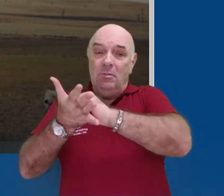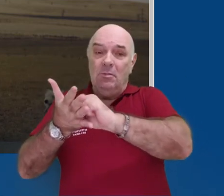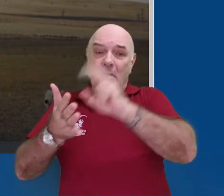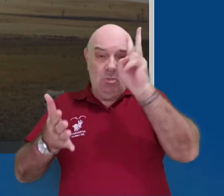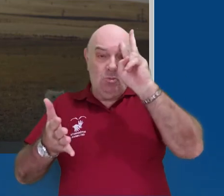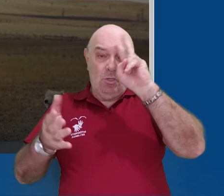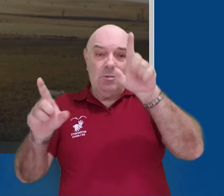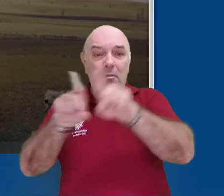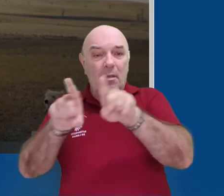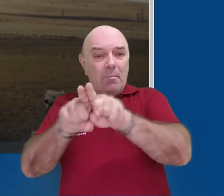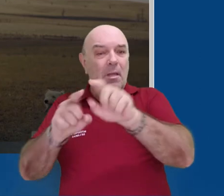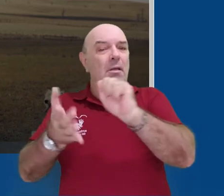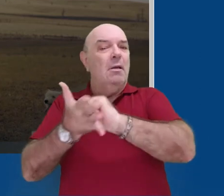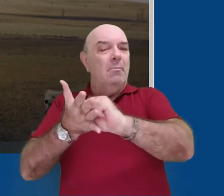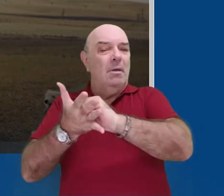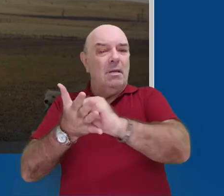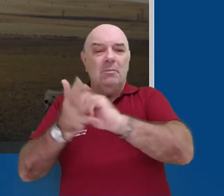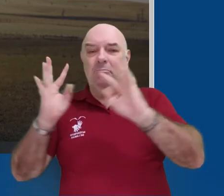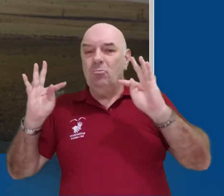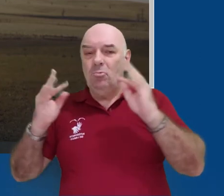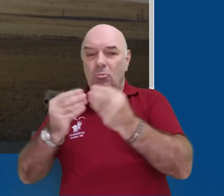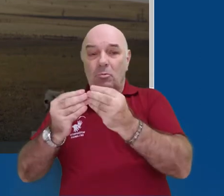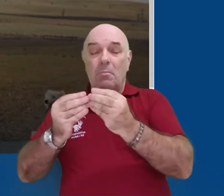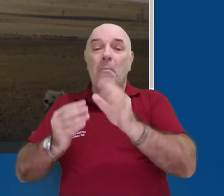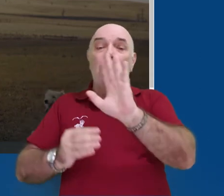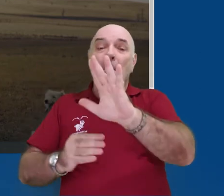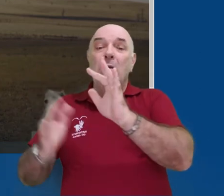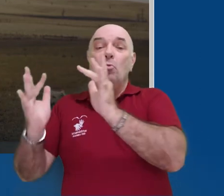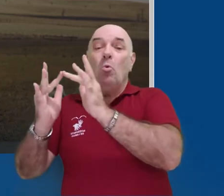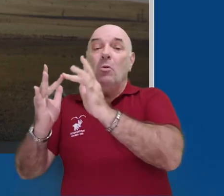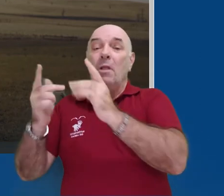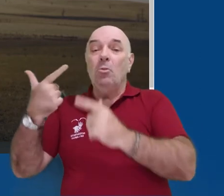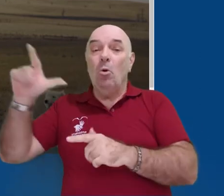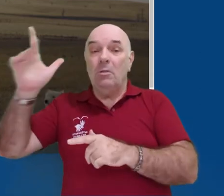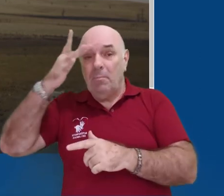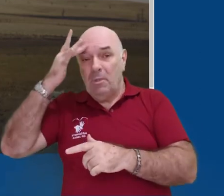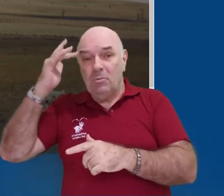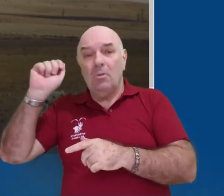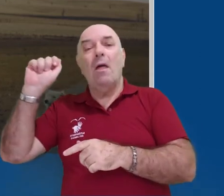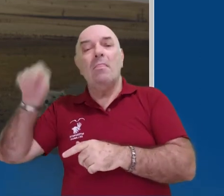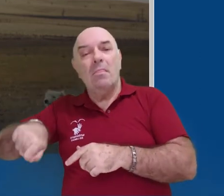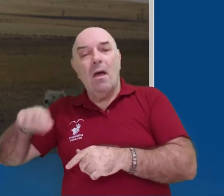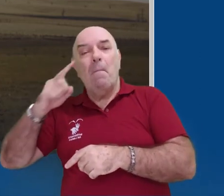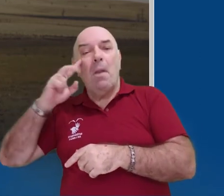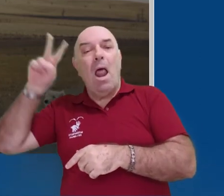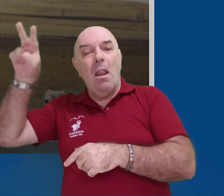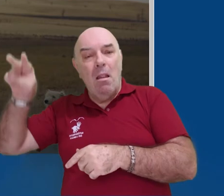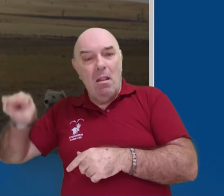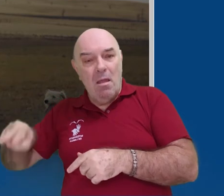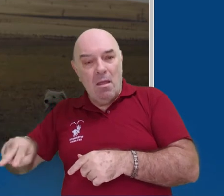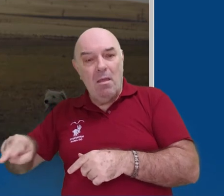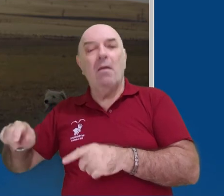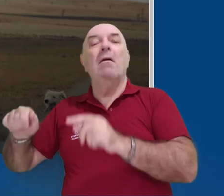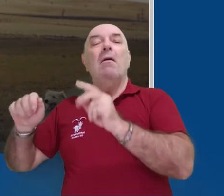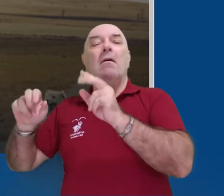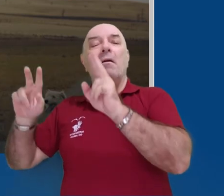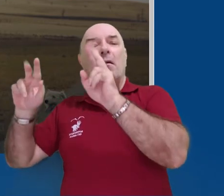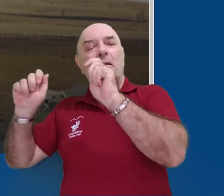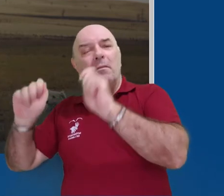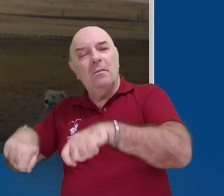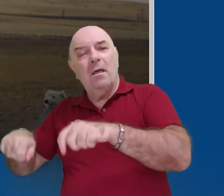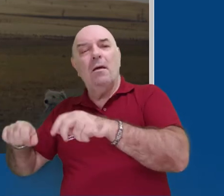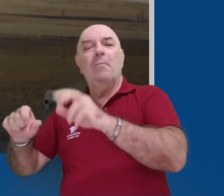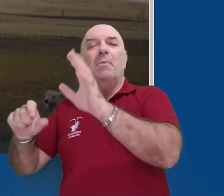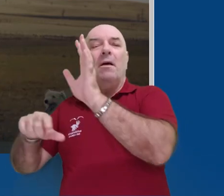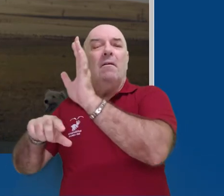Uma conversa excluída terá o seu histórico de mensagens apagado, mas a outra pessoa continua tendo acesso a